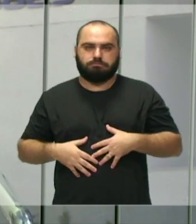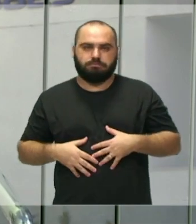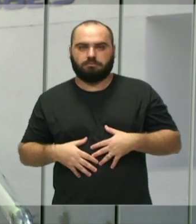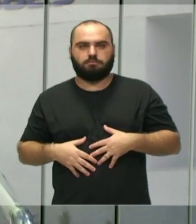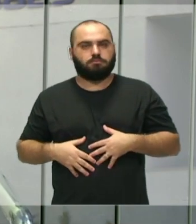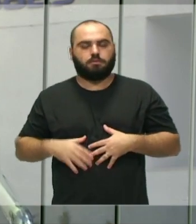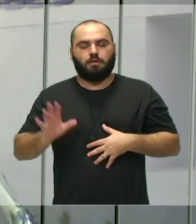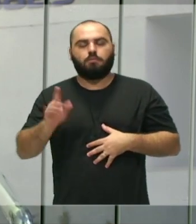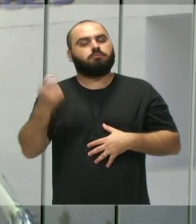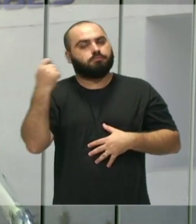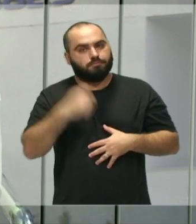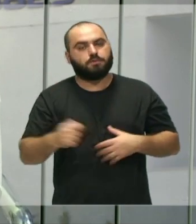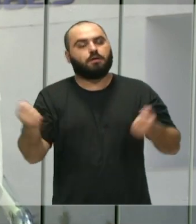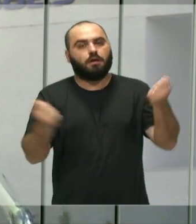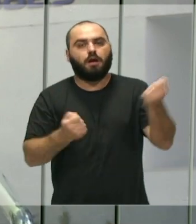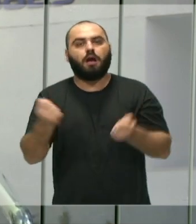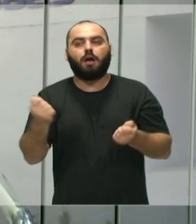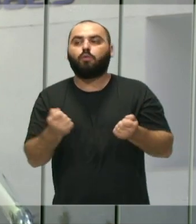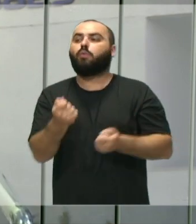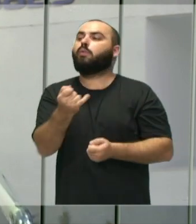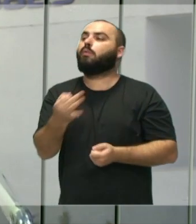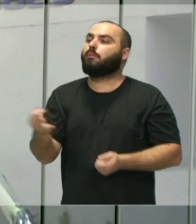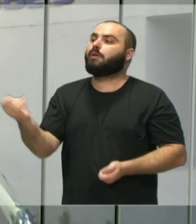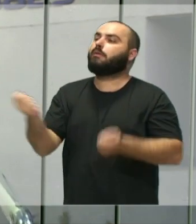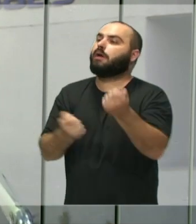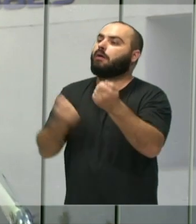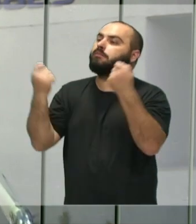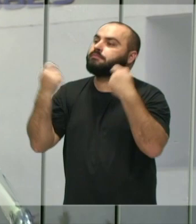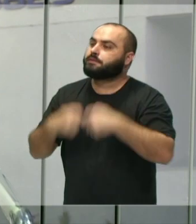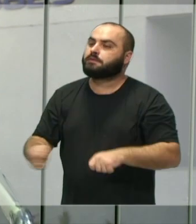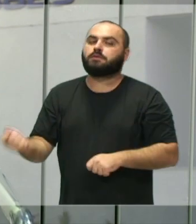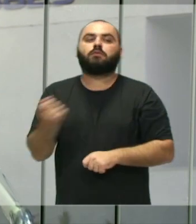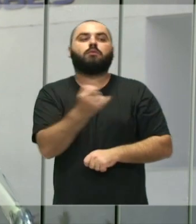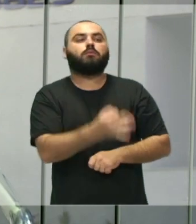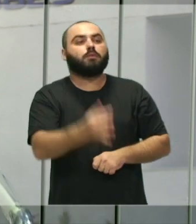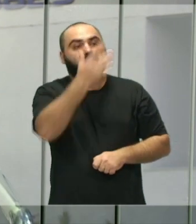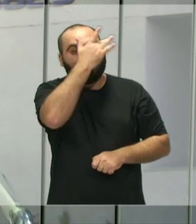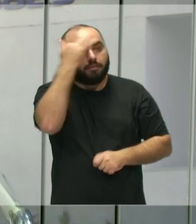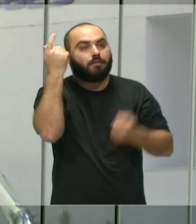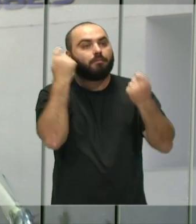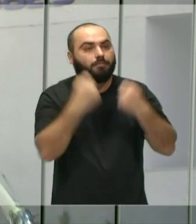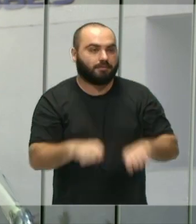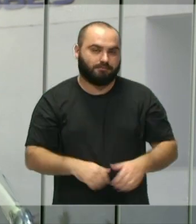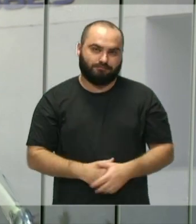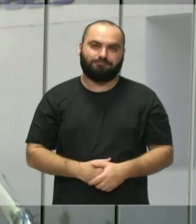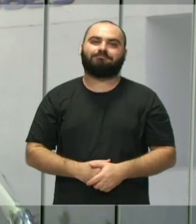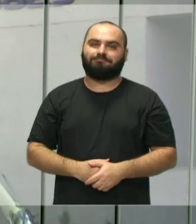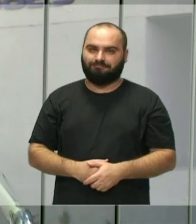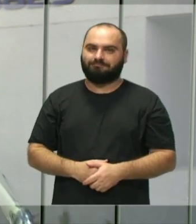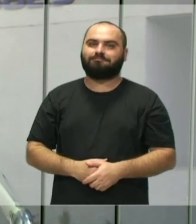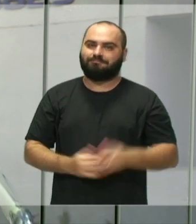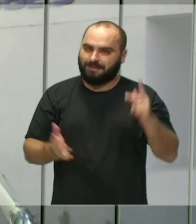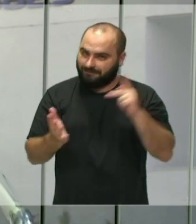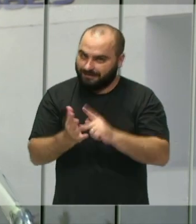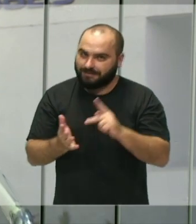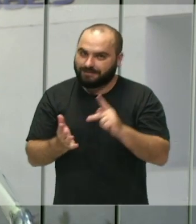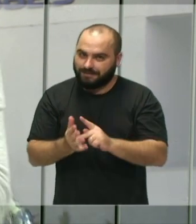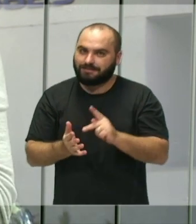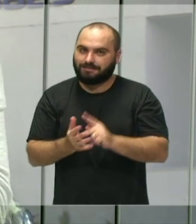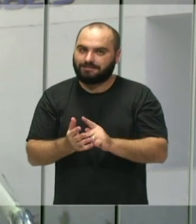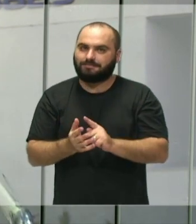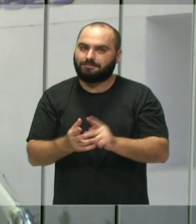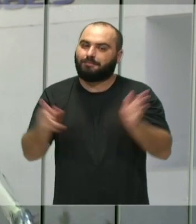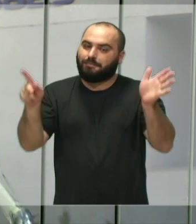ter que ser de carro, então quantos carros vão ser necessários, quantas pessoas, é, vai ser uma ação justamente para quê? Para